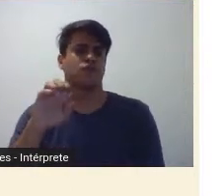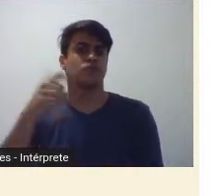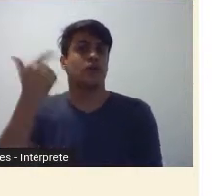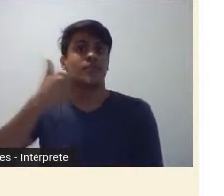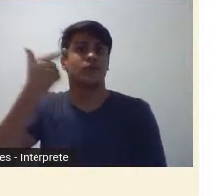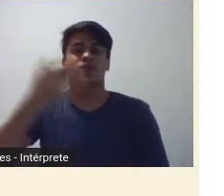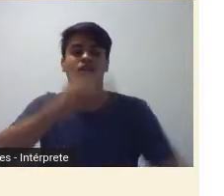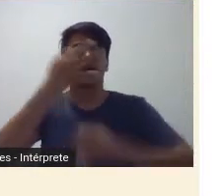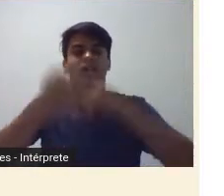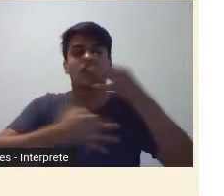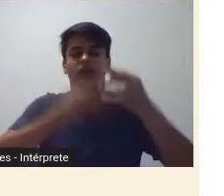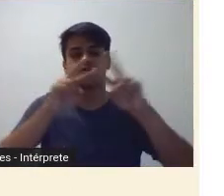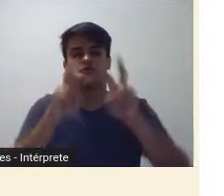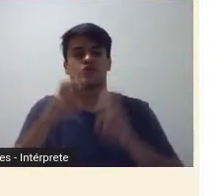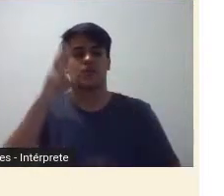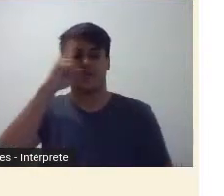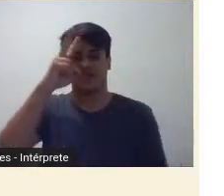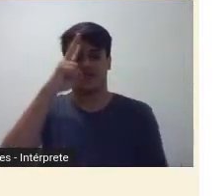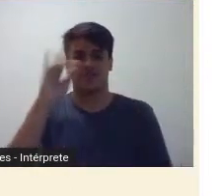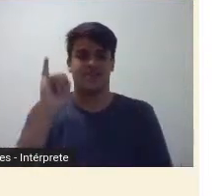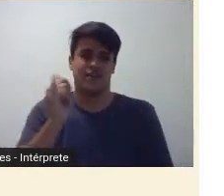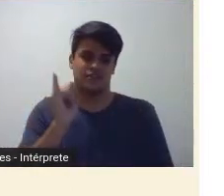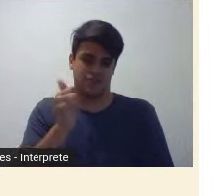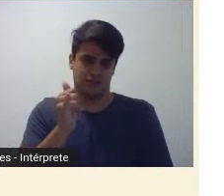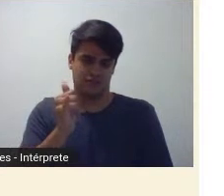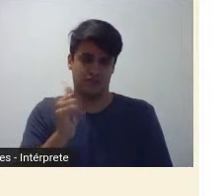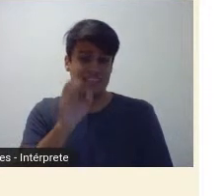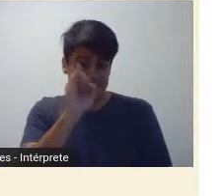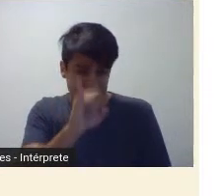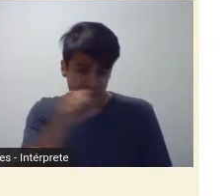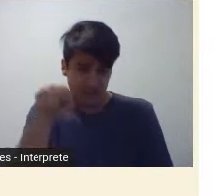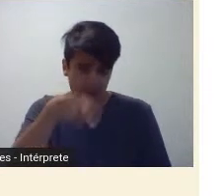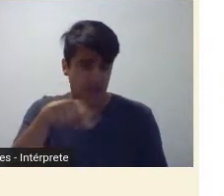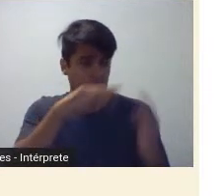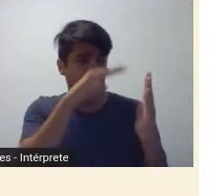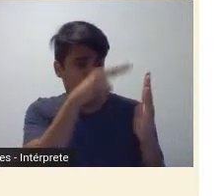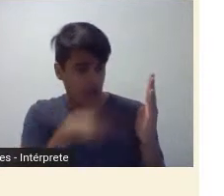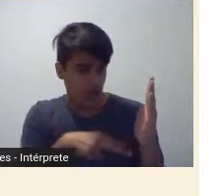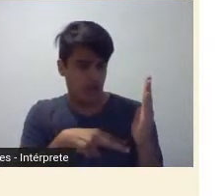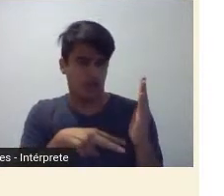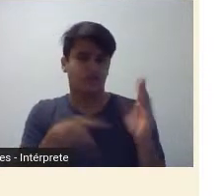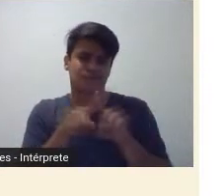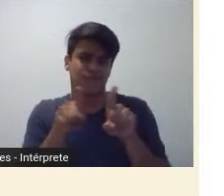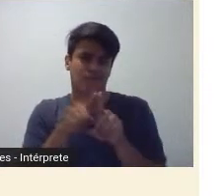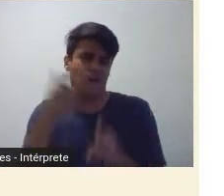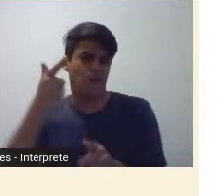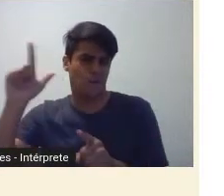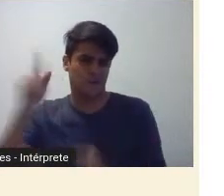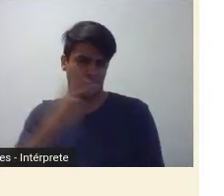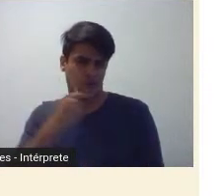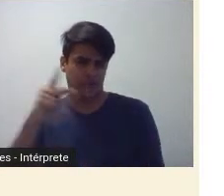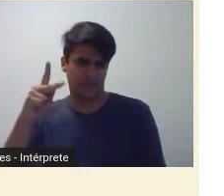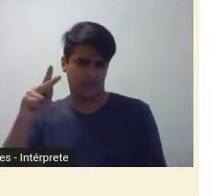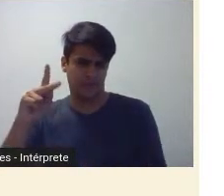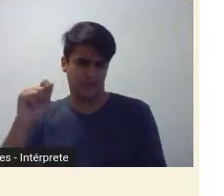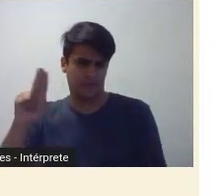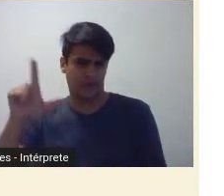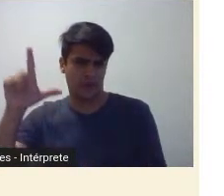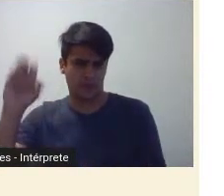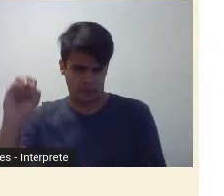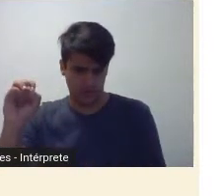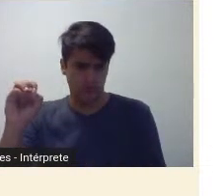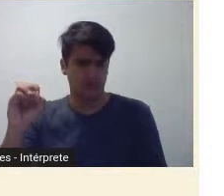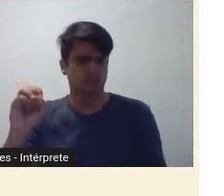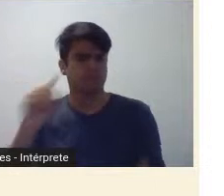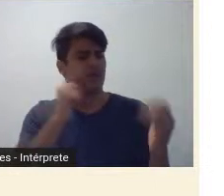narrativas. Se a gente lê esse texto, assim como do Paulo Mendes de Almeida, o que que é atribuído a Anitta Malfatti?